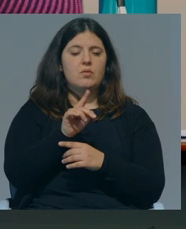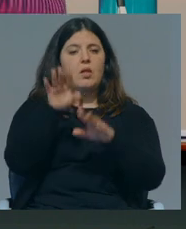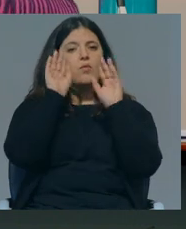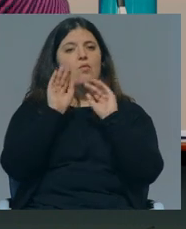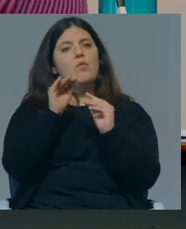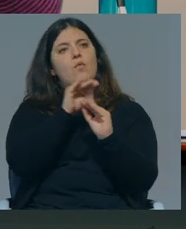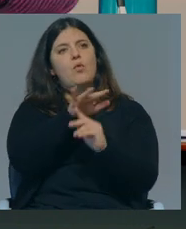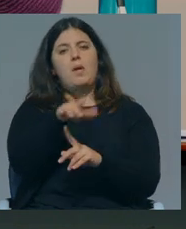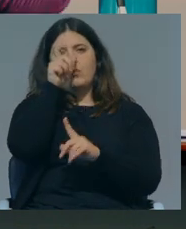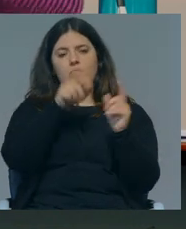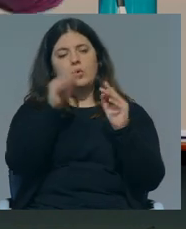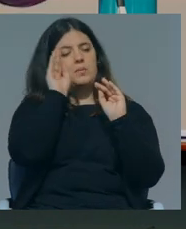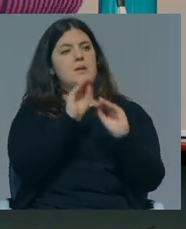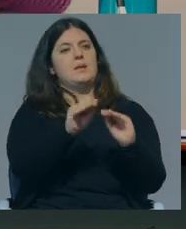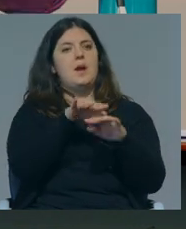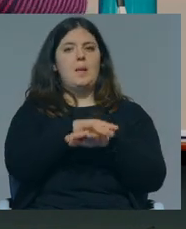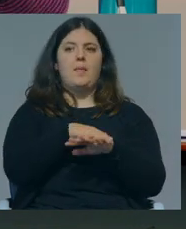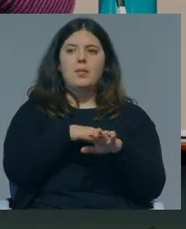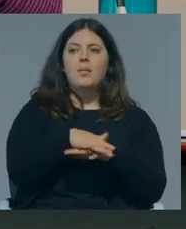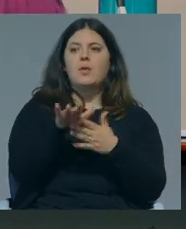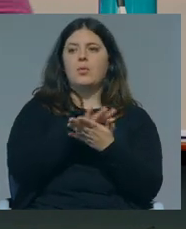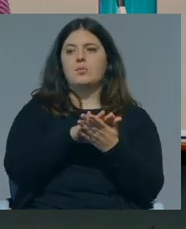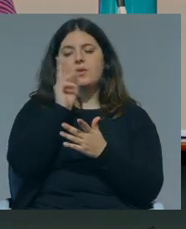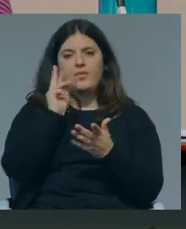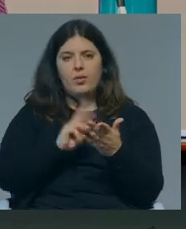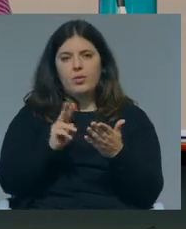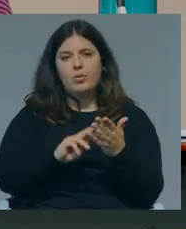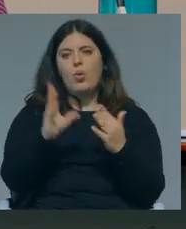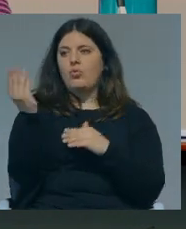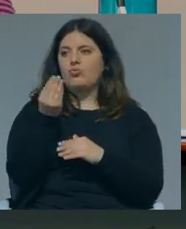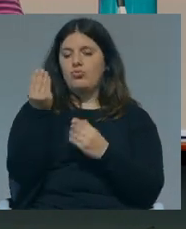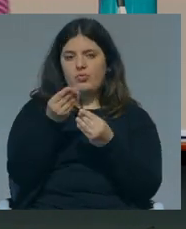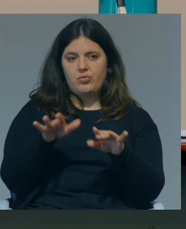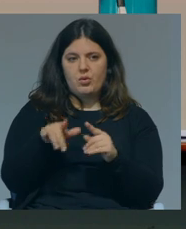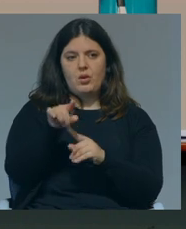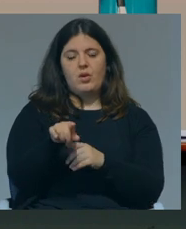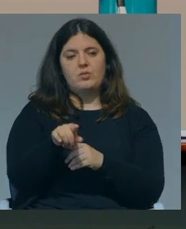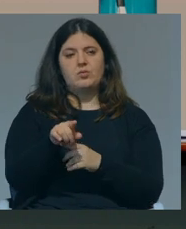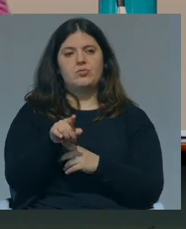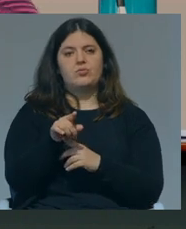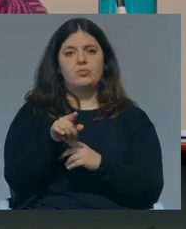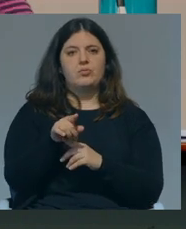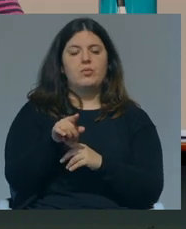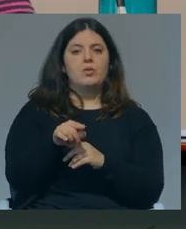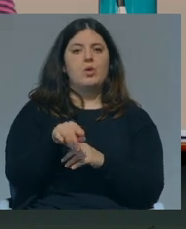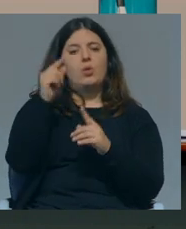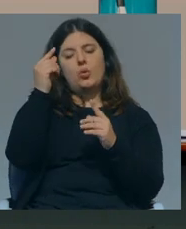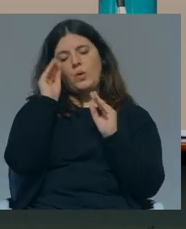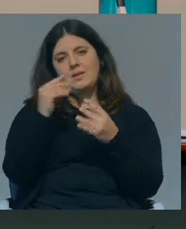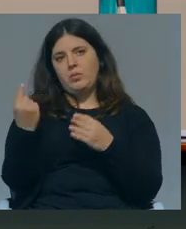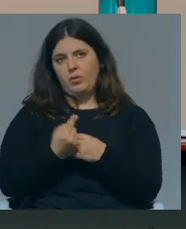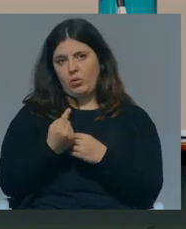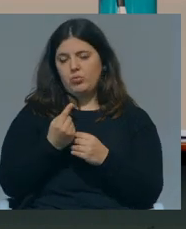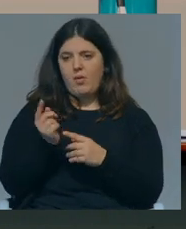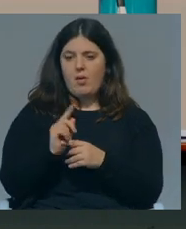formar pessoas para ensinar a matemática ou as bases da leitura às crianças de, enfim, às crianças de ensino obrigatório.